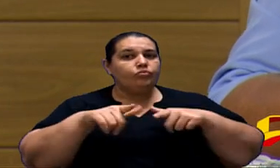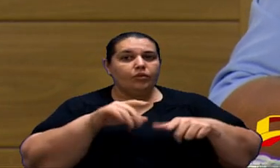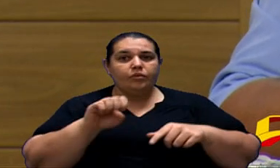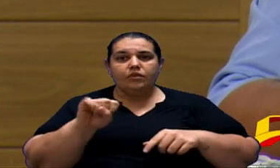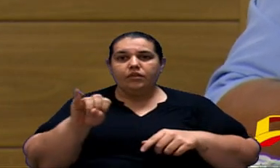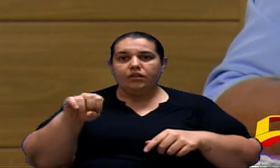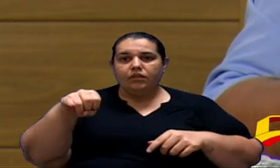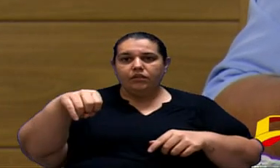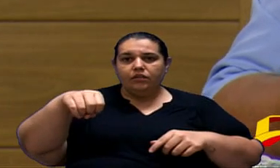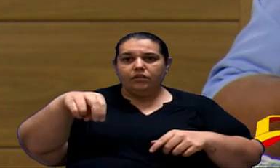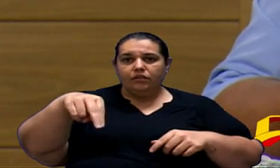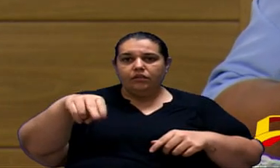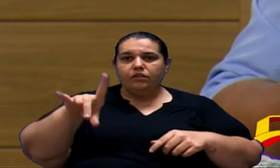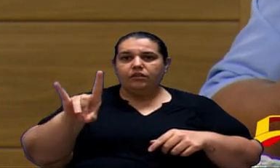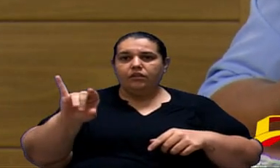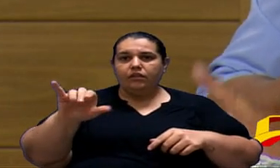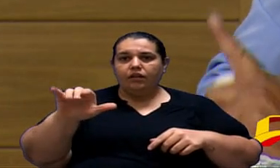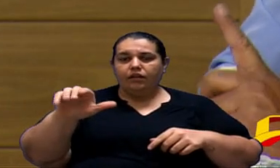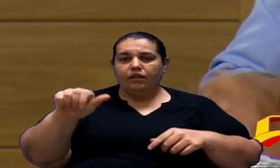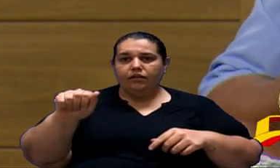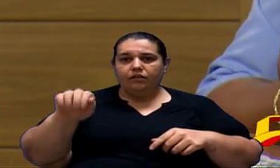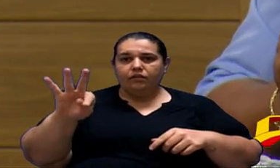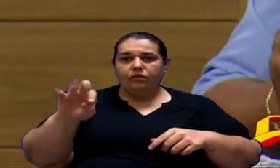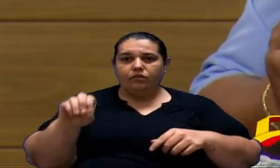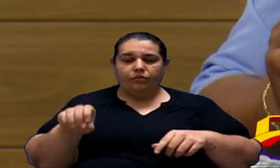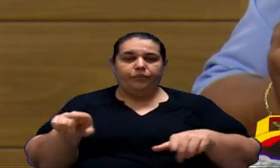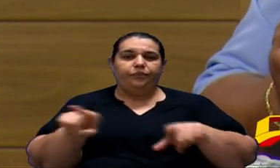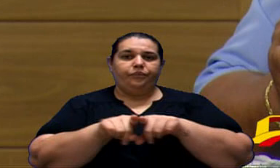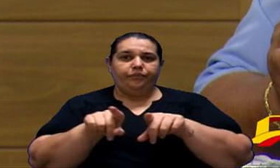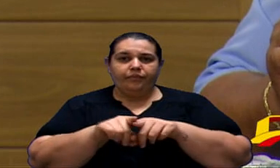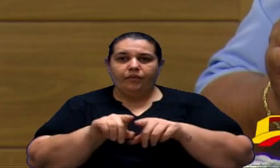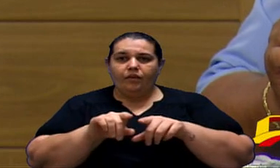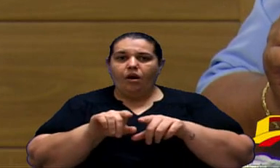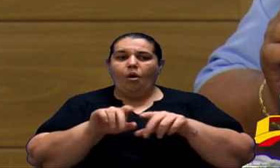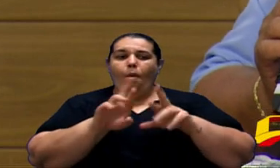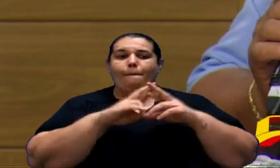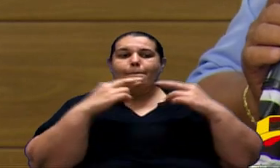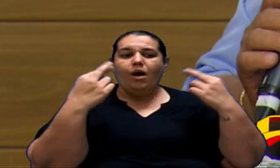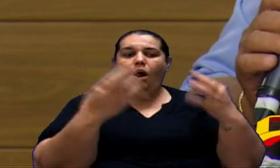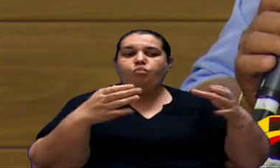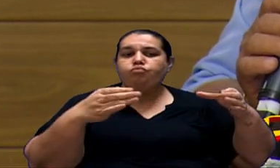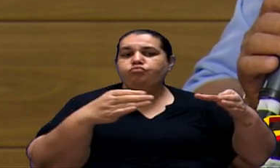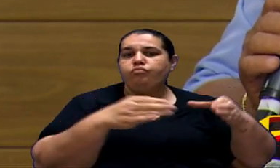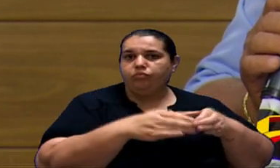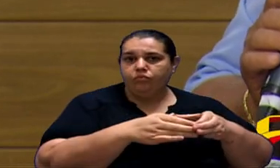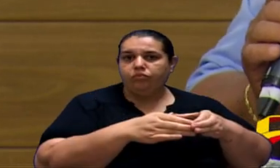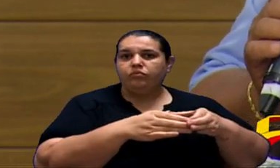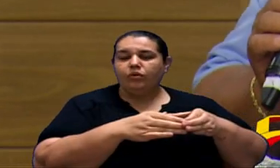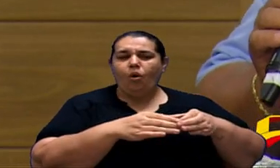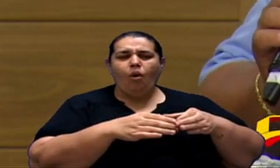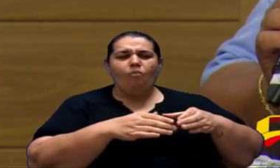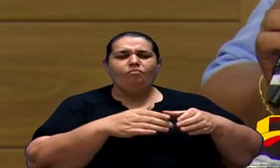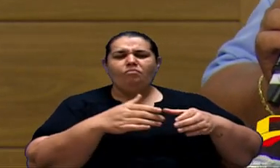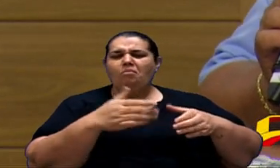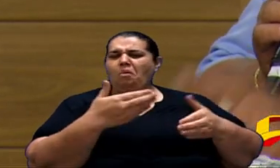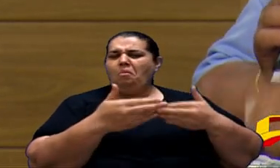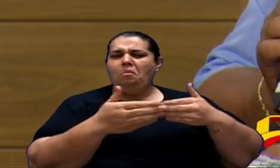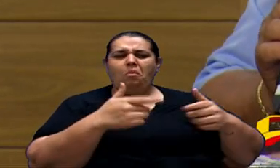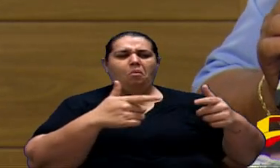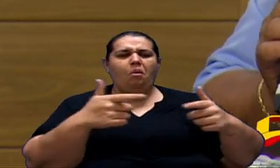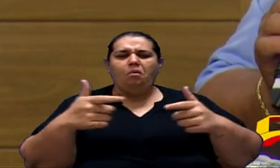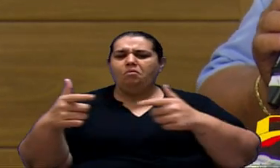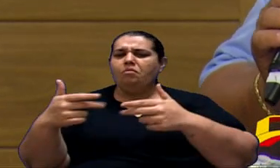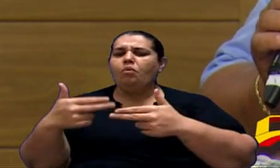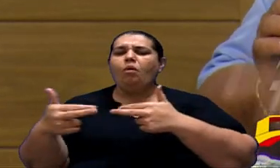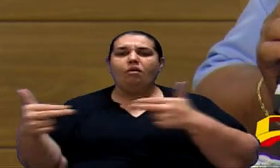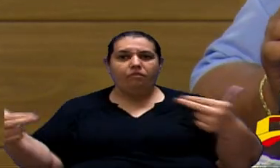federação nós temos uma convenção coletiva que o frentista de qualquer região do país ou do